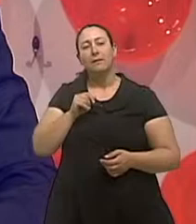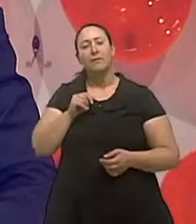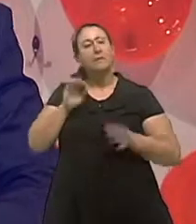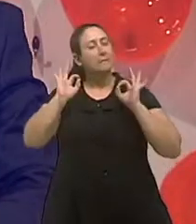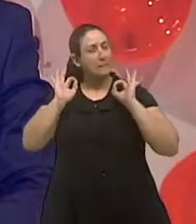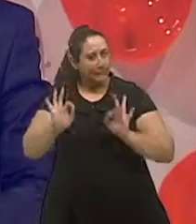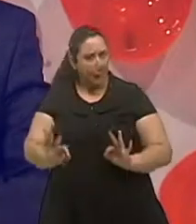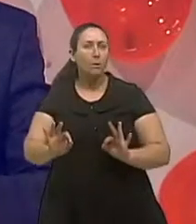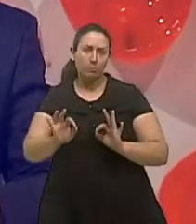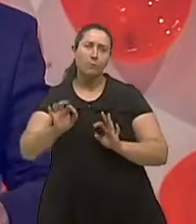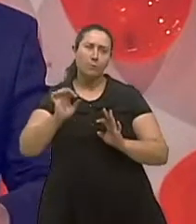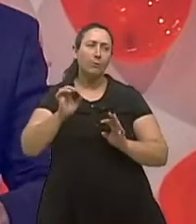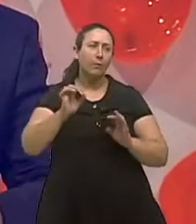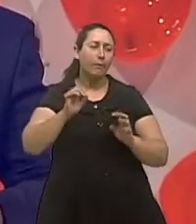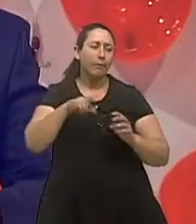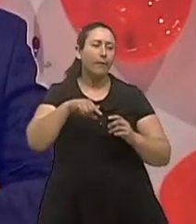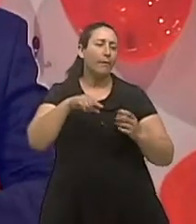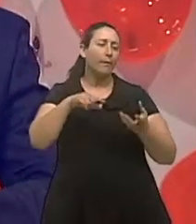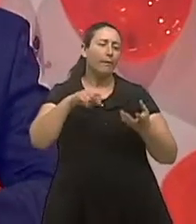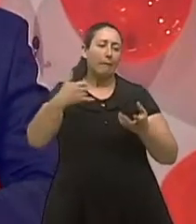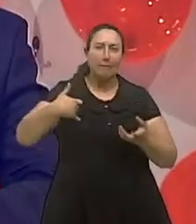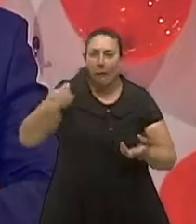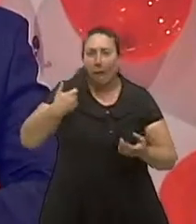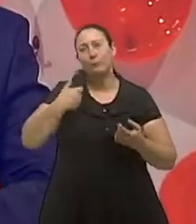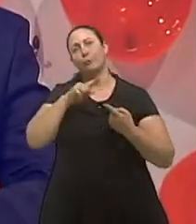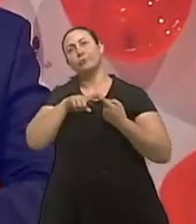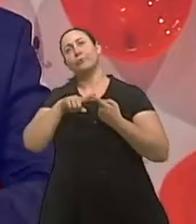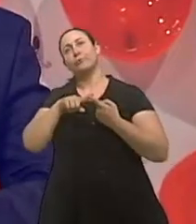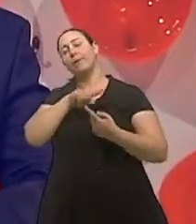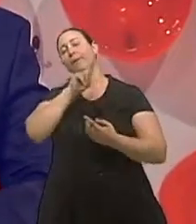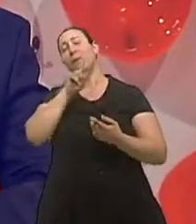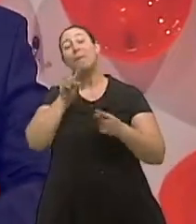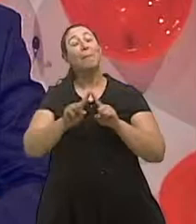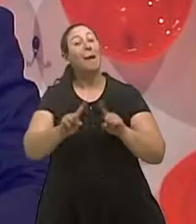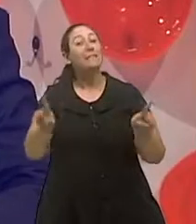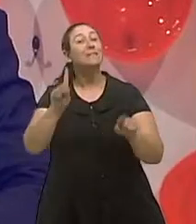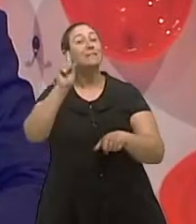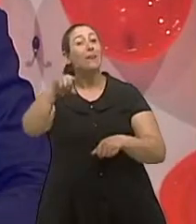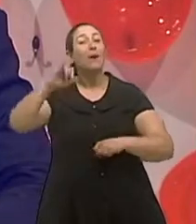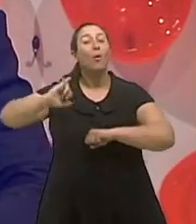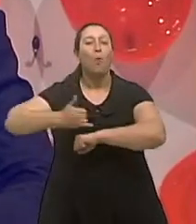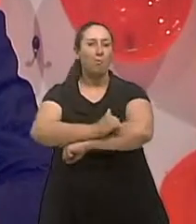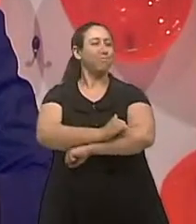Certamente, um dos aspectos, além da questão da idade, mas certamente a questão do peso,